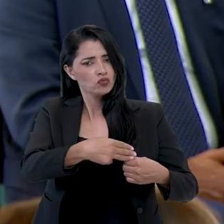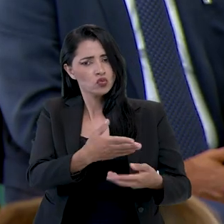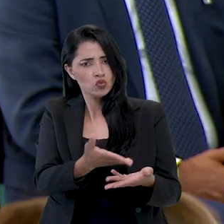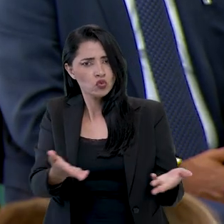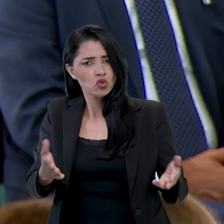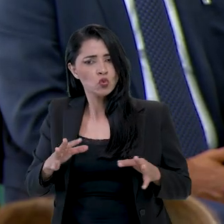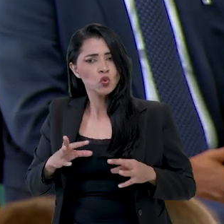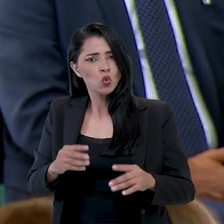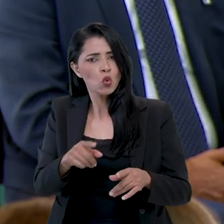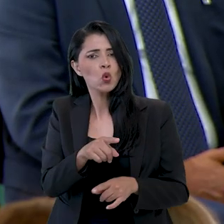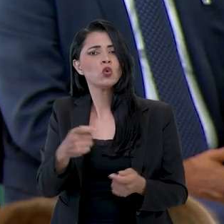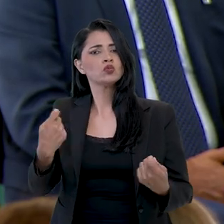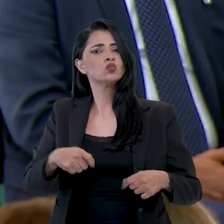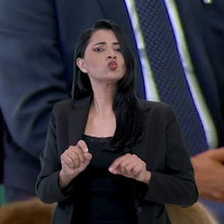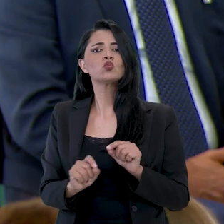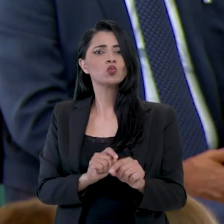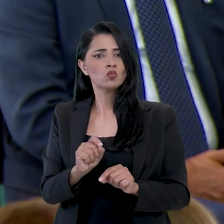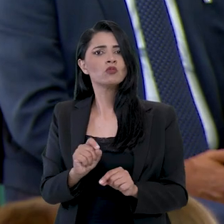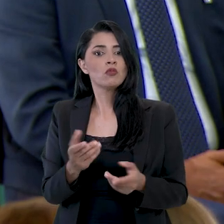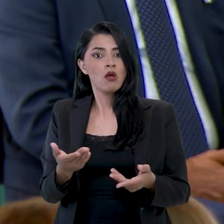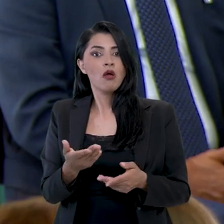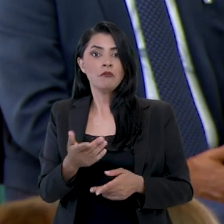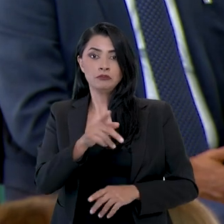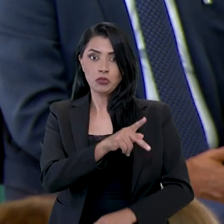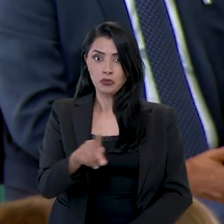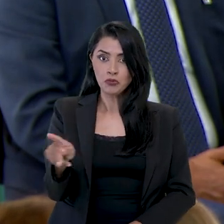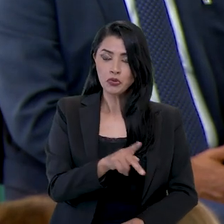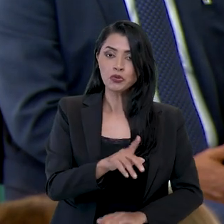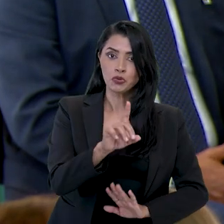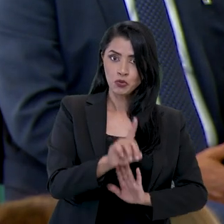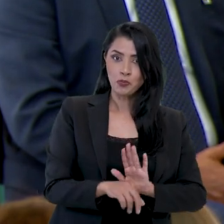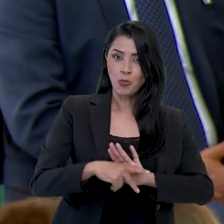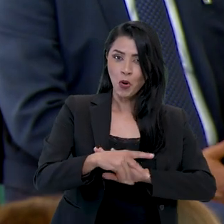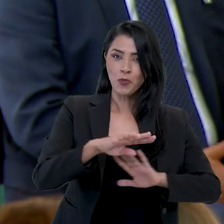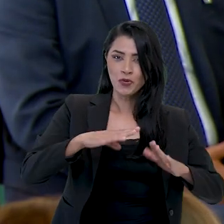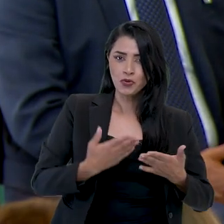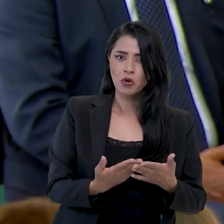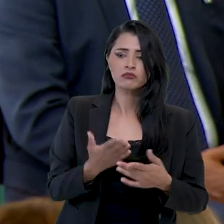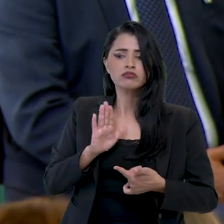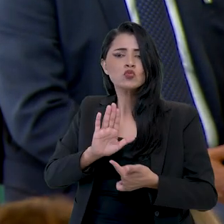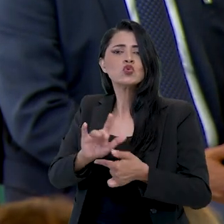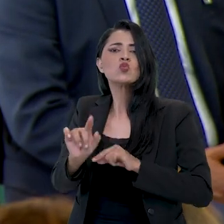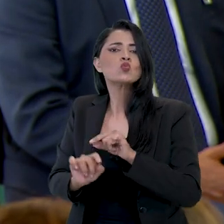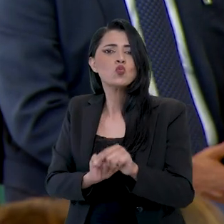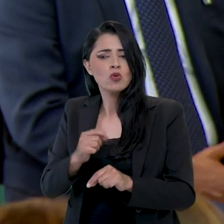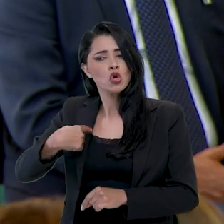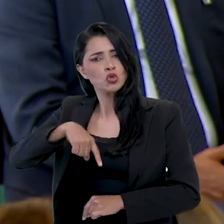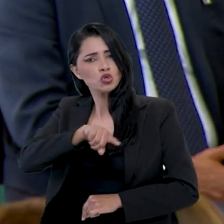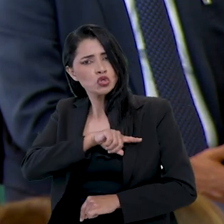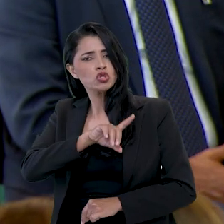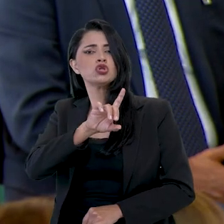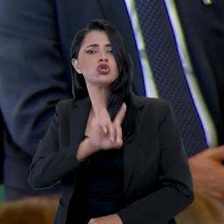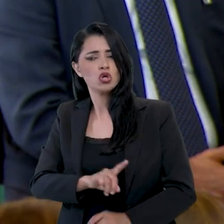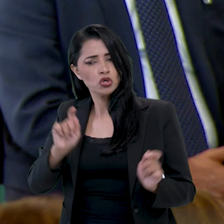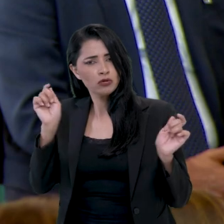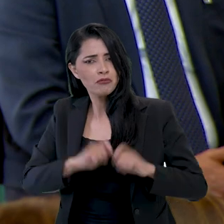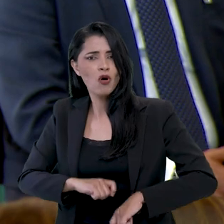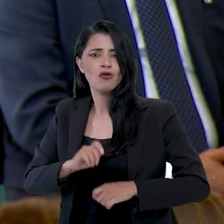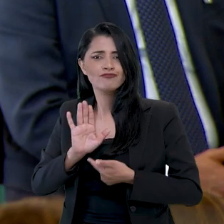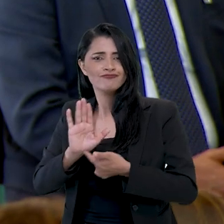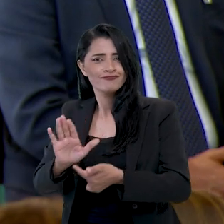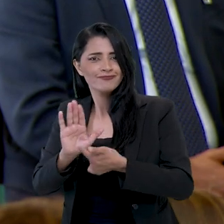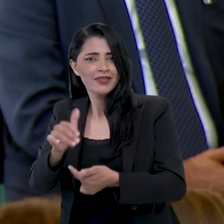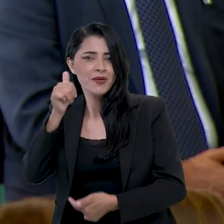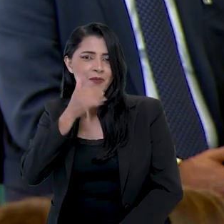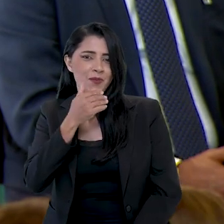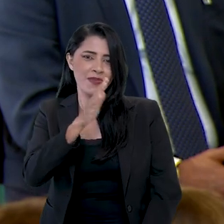municípios e especialistas, os gestores e os professores mostrarão que juntos somos capazes de ajudar as